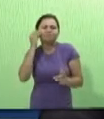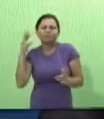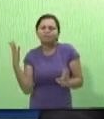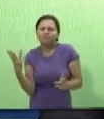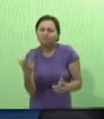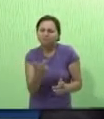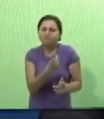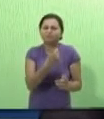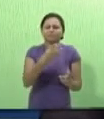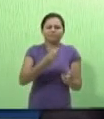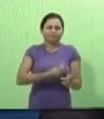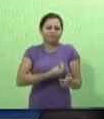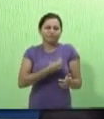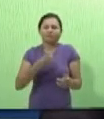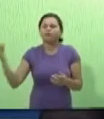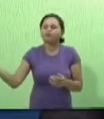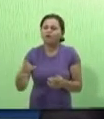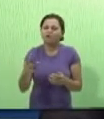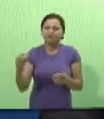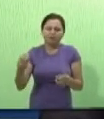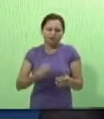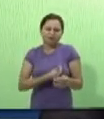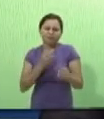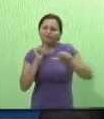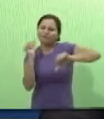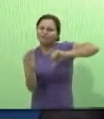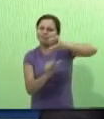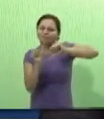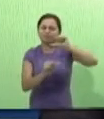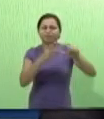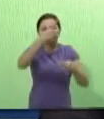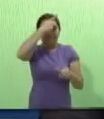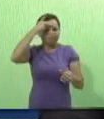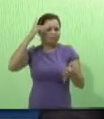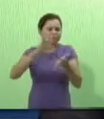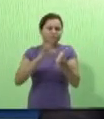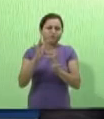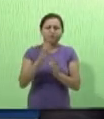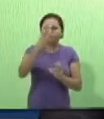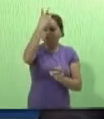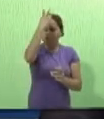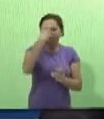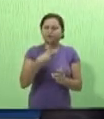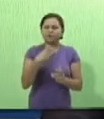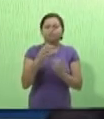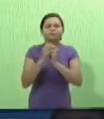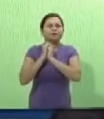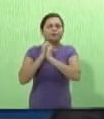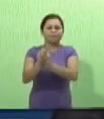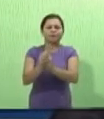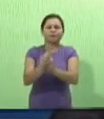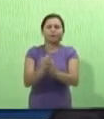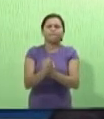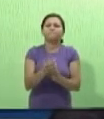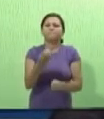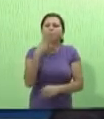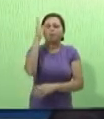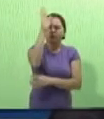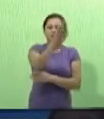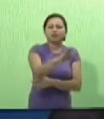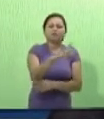em Cristo, para experimentar uma vida nova, uma vida transformada na pessoa de Jesus. Assim nós oramos.